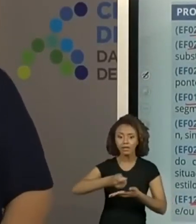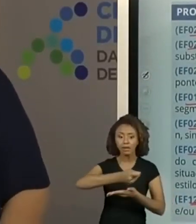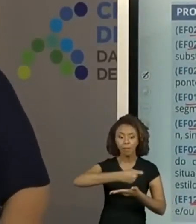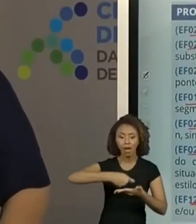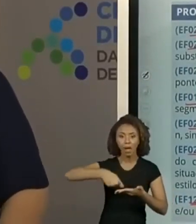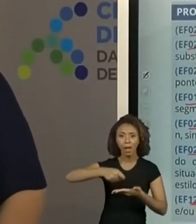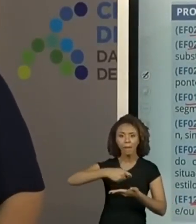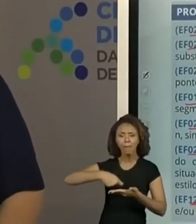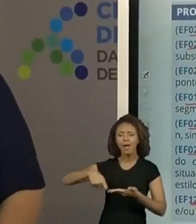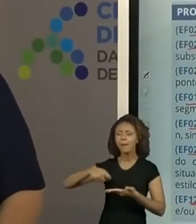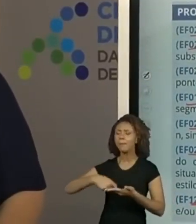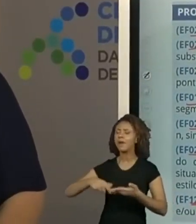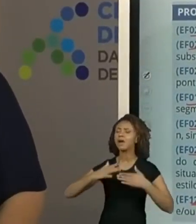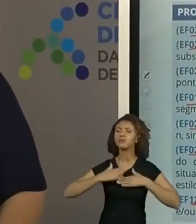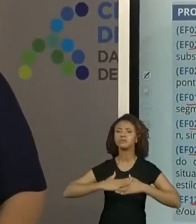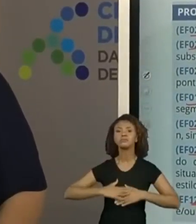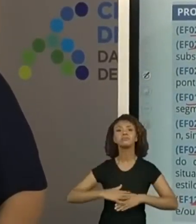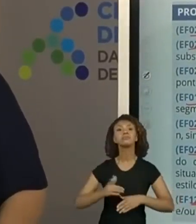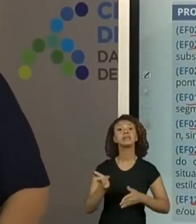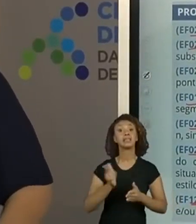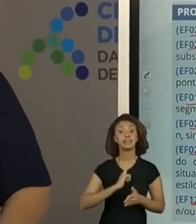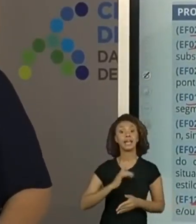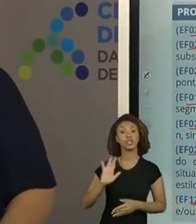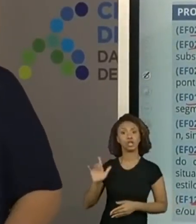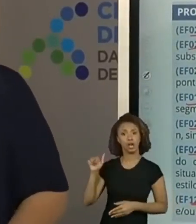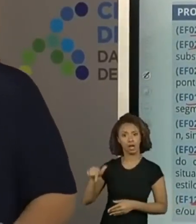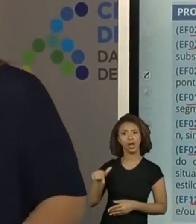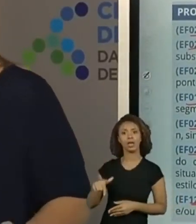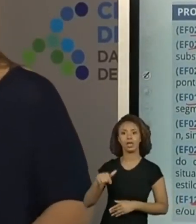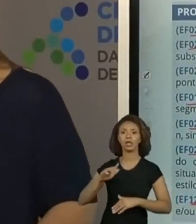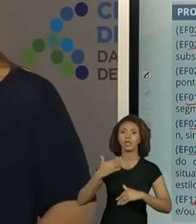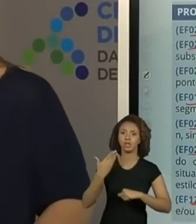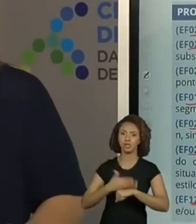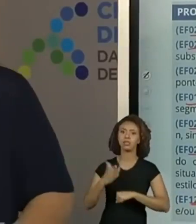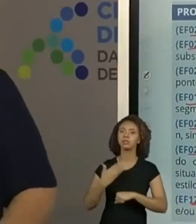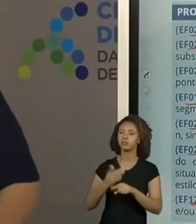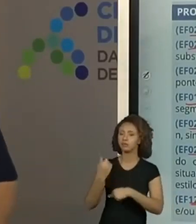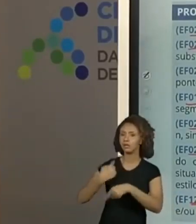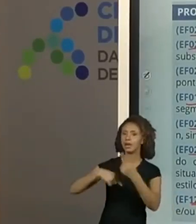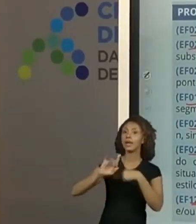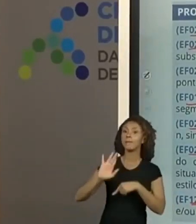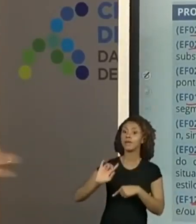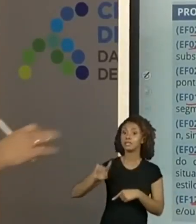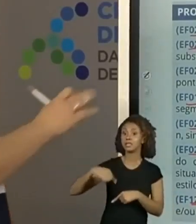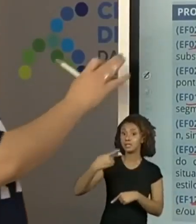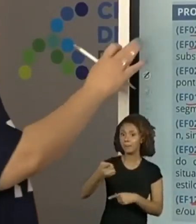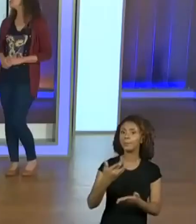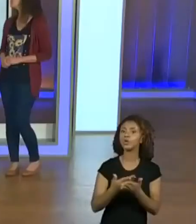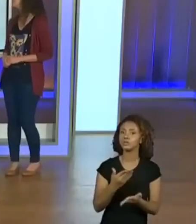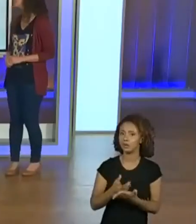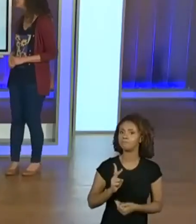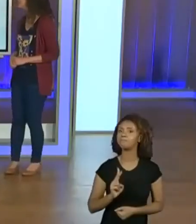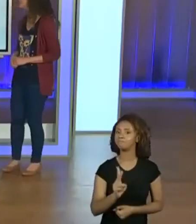Então, não se preocupe, essa habilidade está aqui, na verdade, mas a gente vai manter na próxima aula ela.